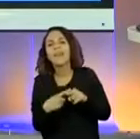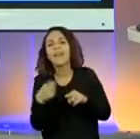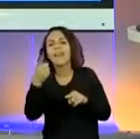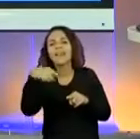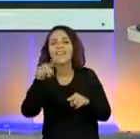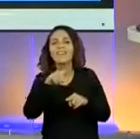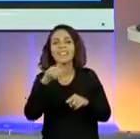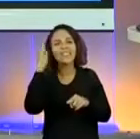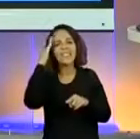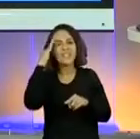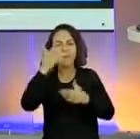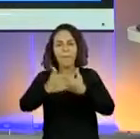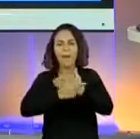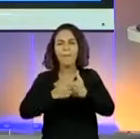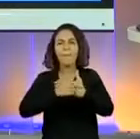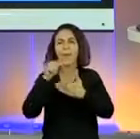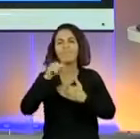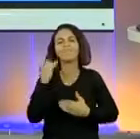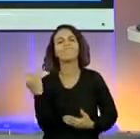reconhecendo o papel da escola.